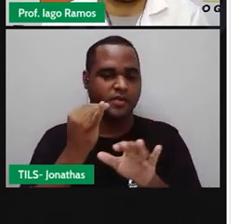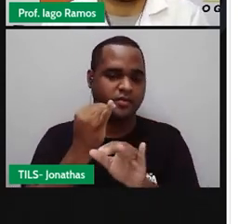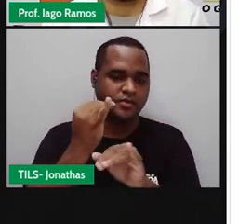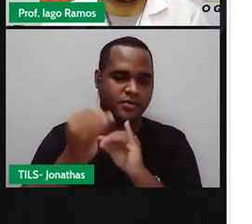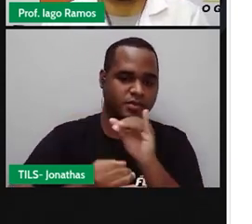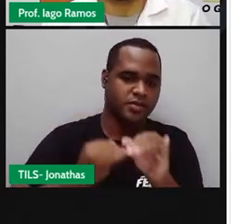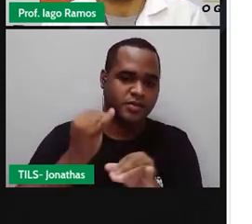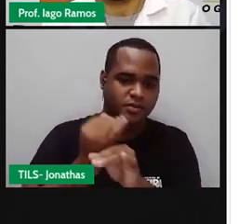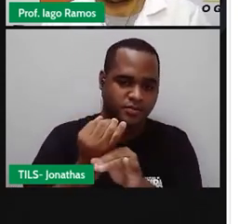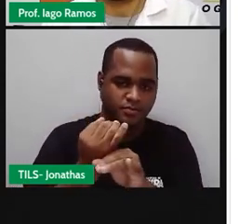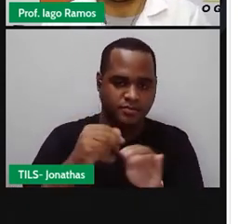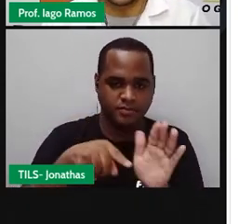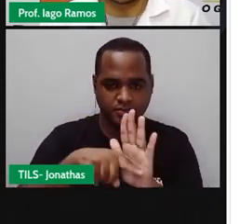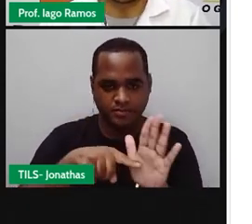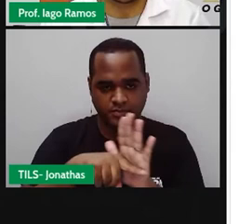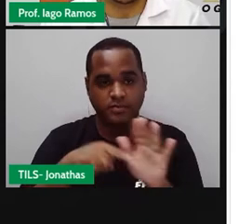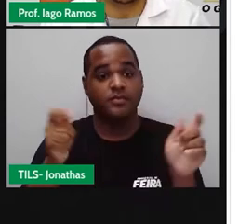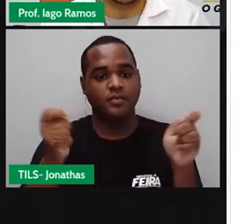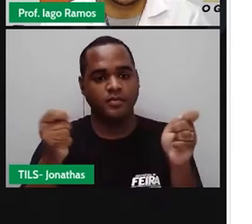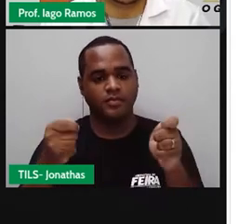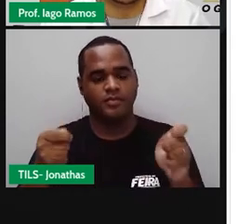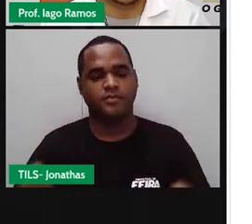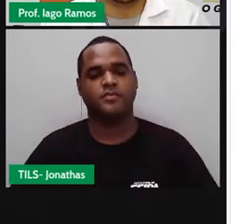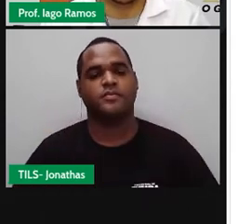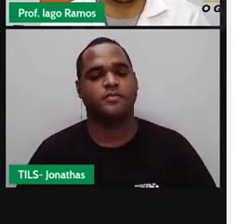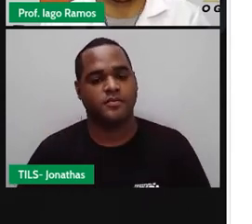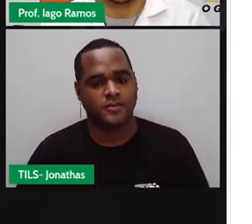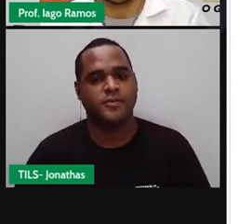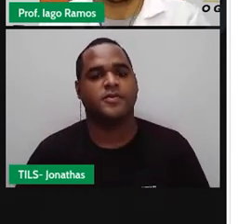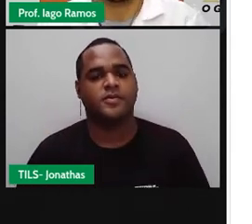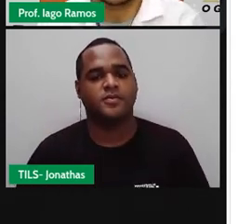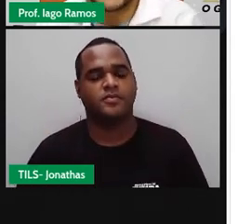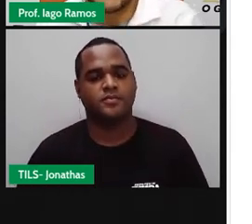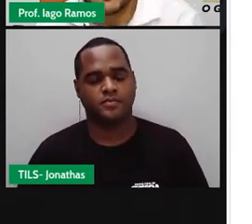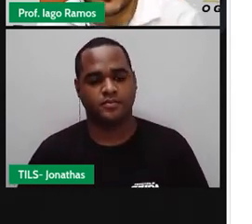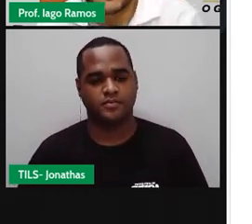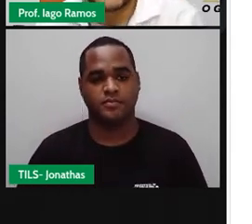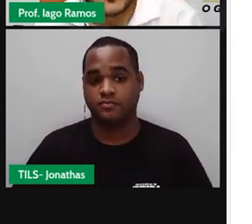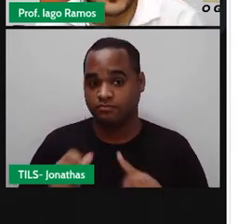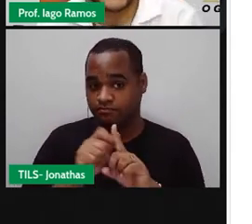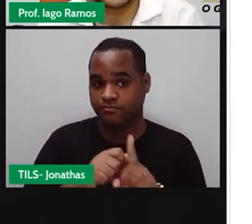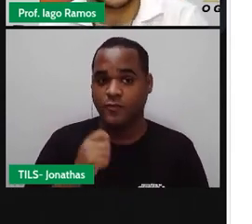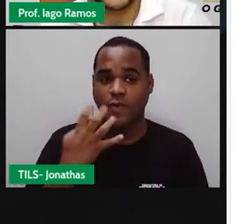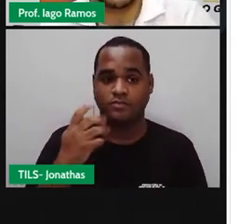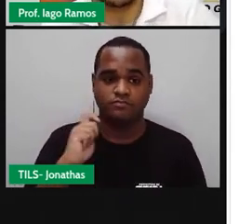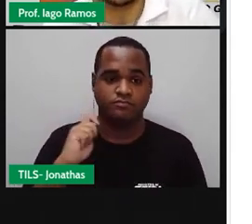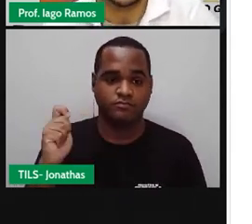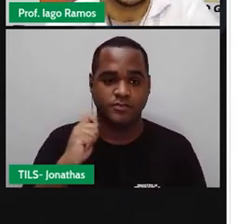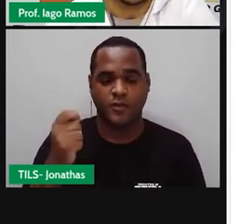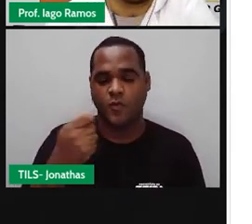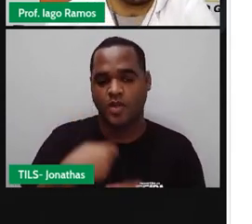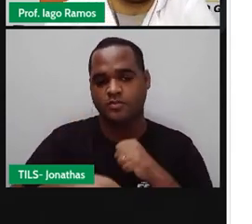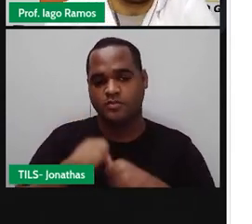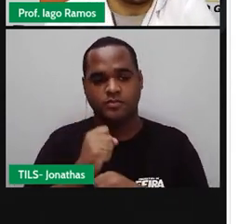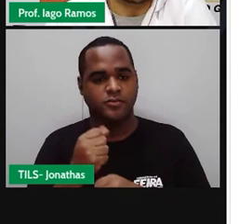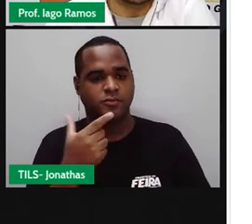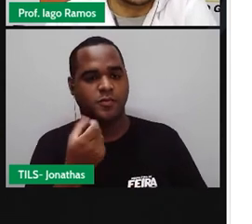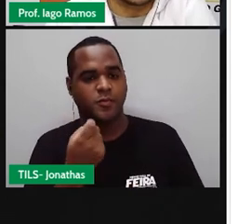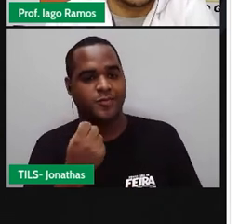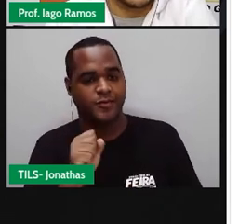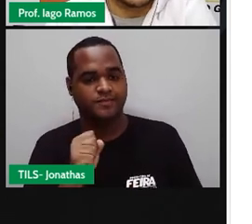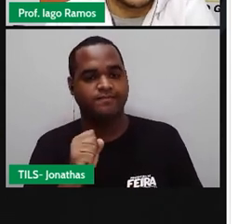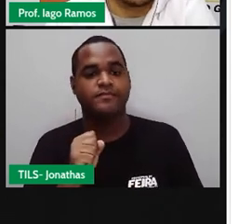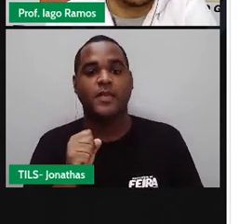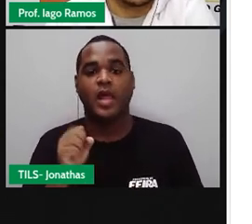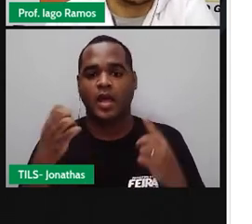nesse site aqui. Certo? Foi acessado isso em 4 de abril de 2018. Tá bom? Bom, com base